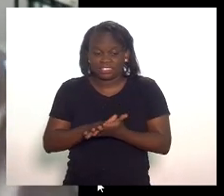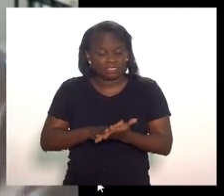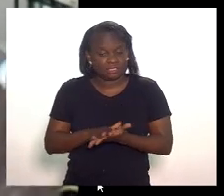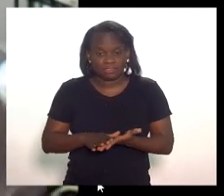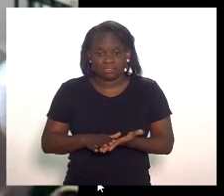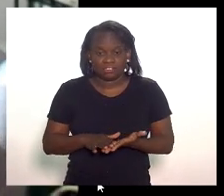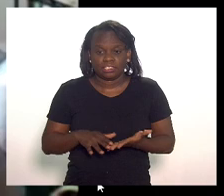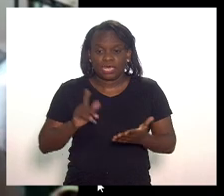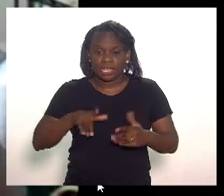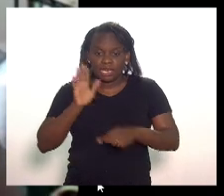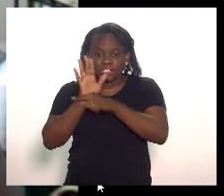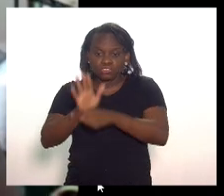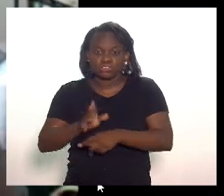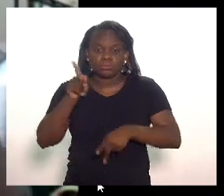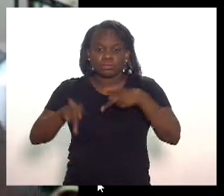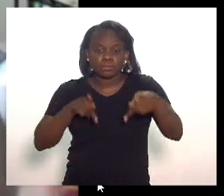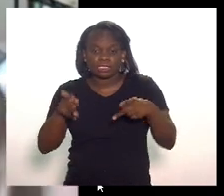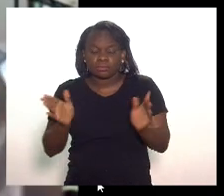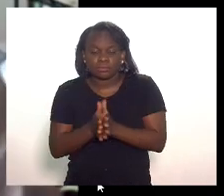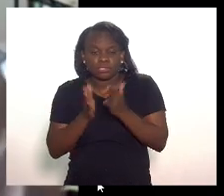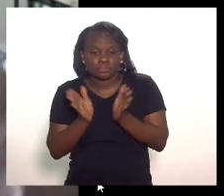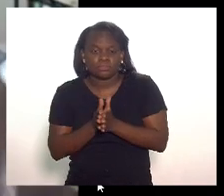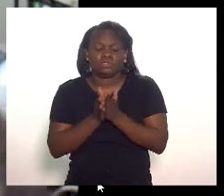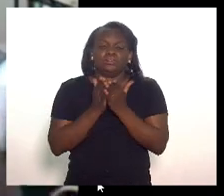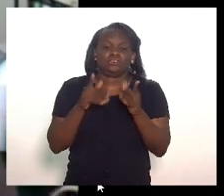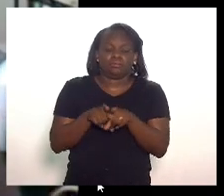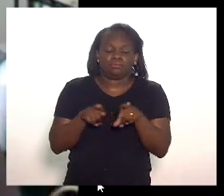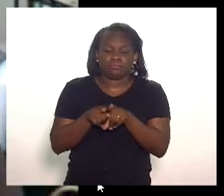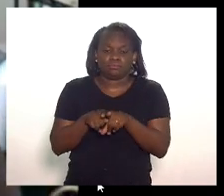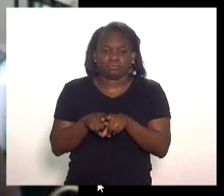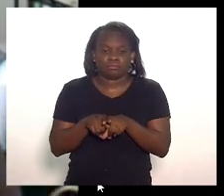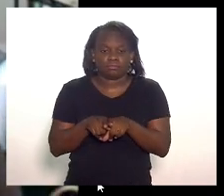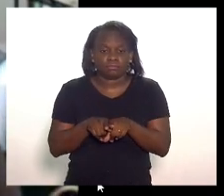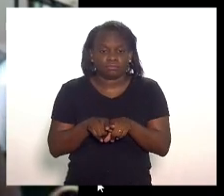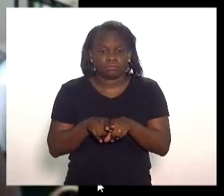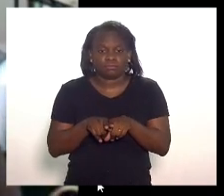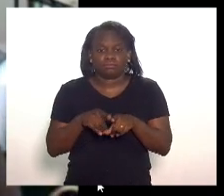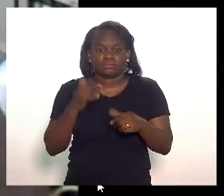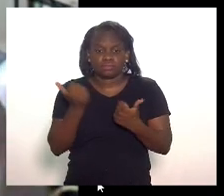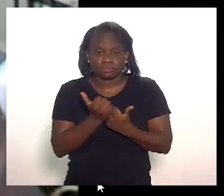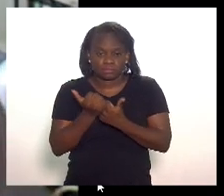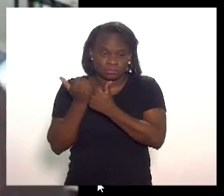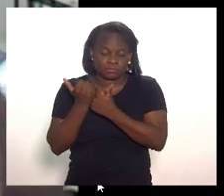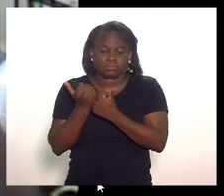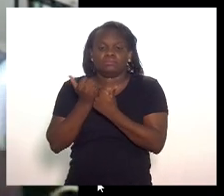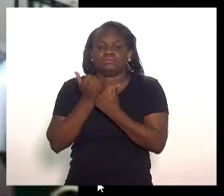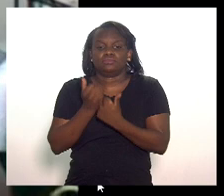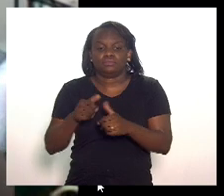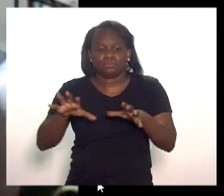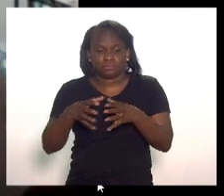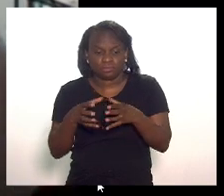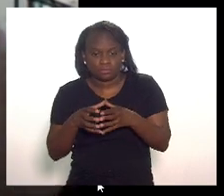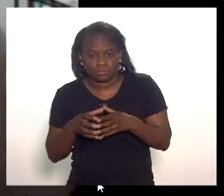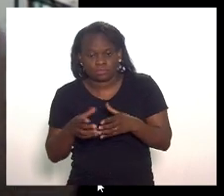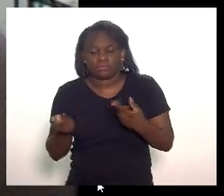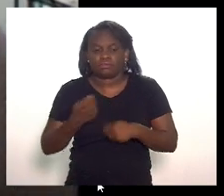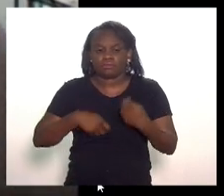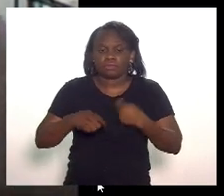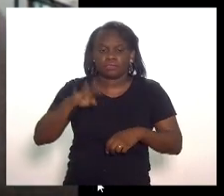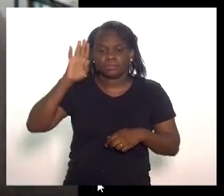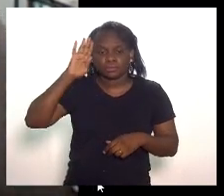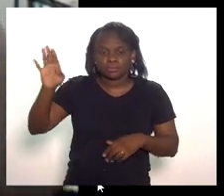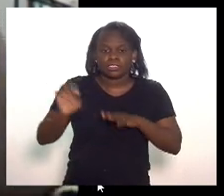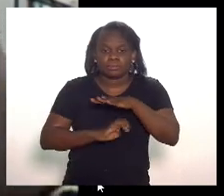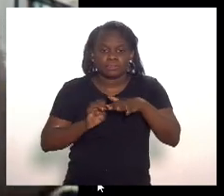auxílio à população mais vulnerável e de apoio aos setores econômicos especialmente aos